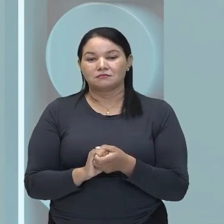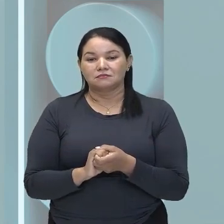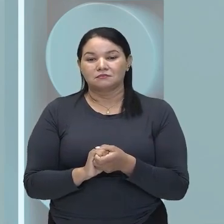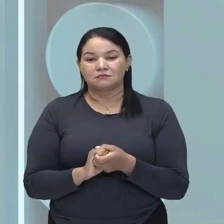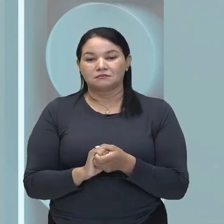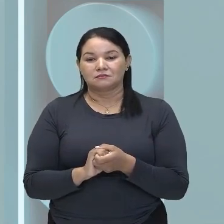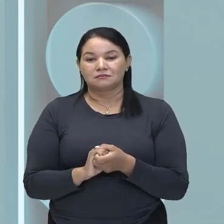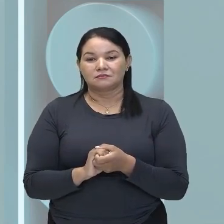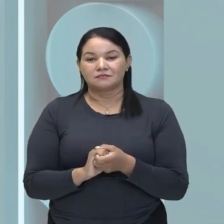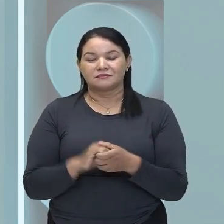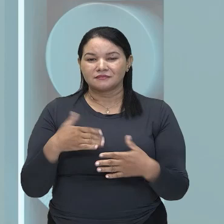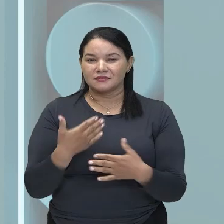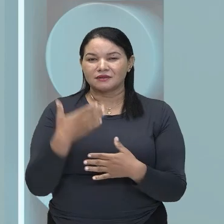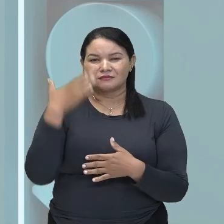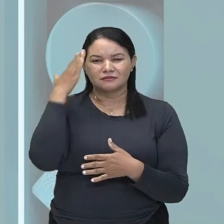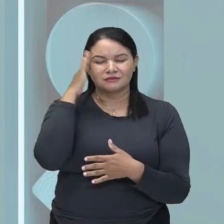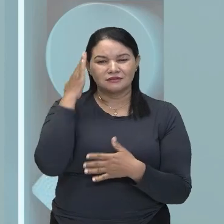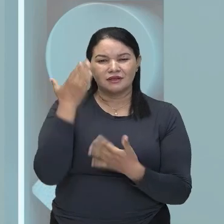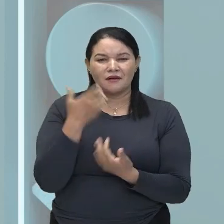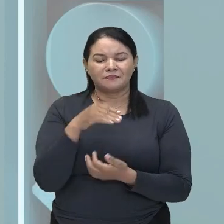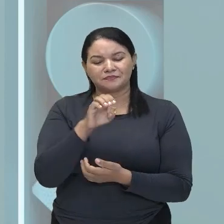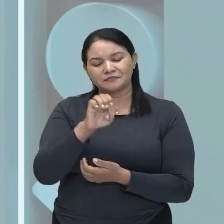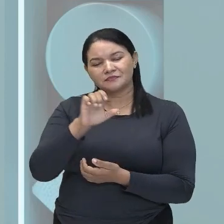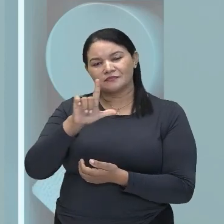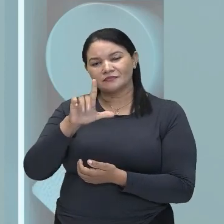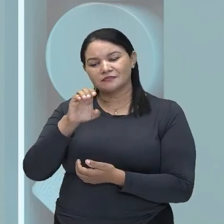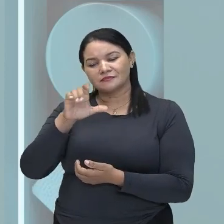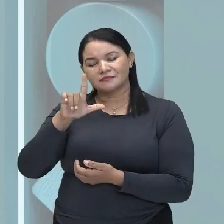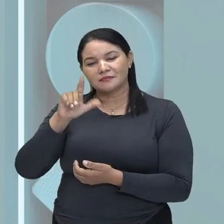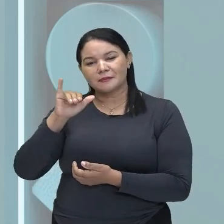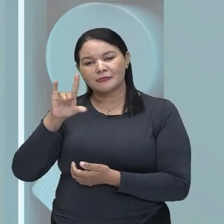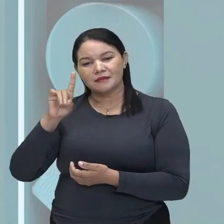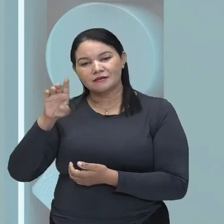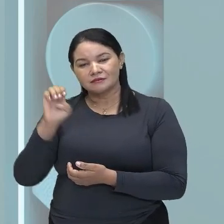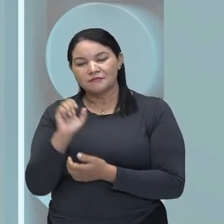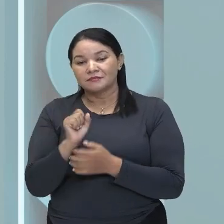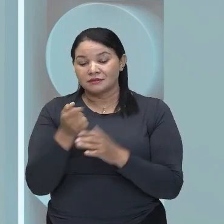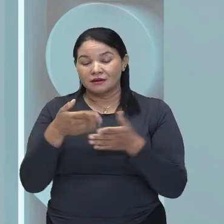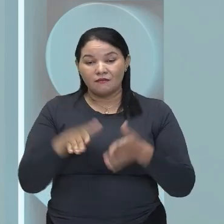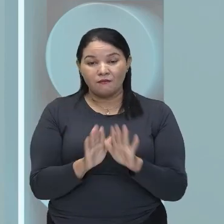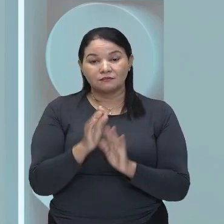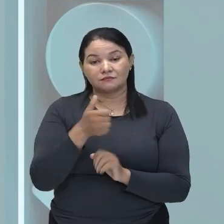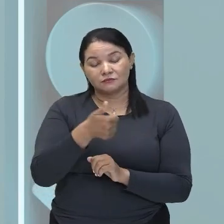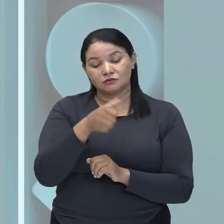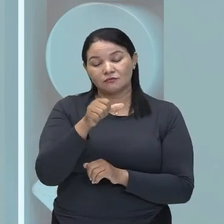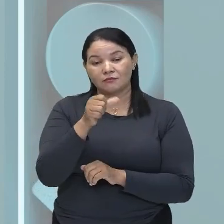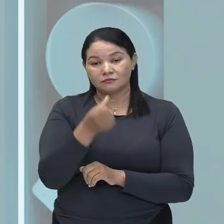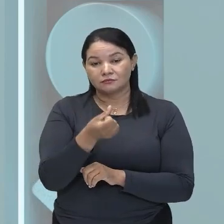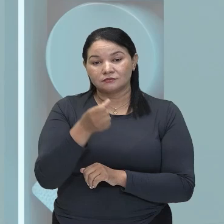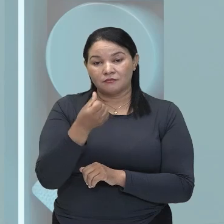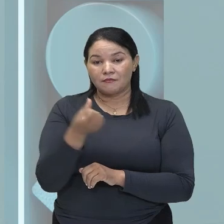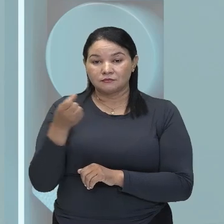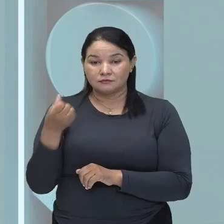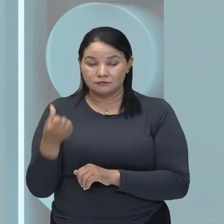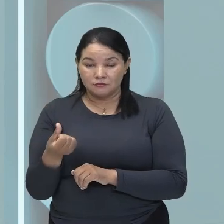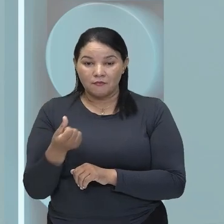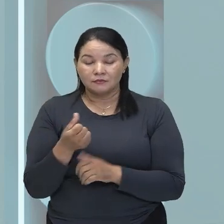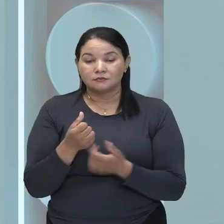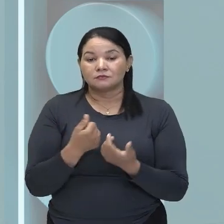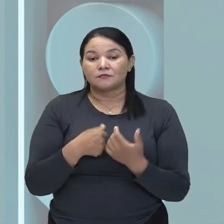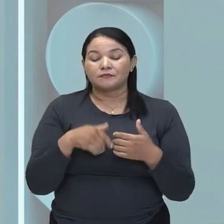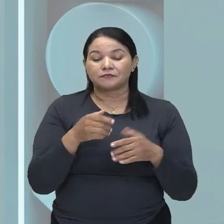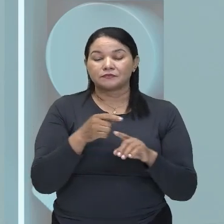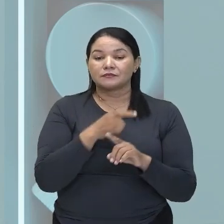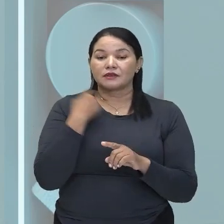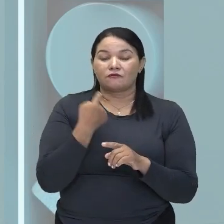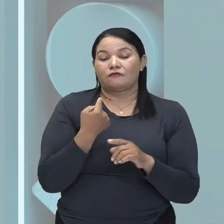foi Euclides da Cunha? Bem, Euclides da Cunha, Ele nasceu em 1666, E faleceu em 1909. Ele foi um